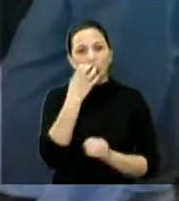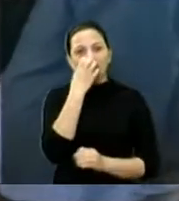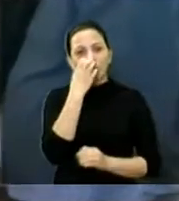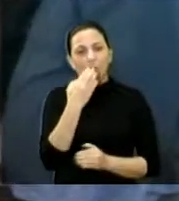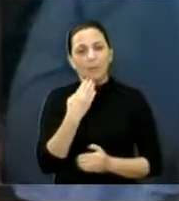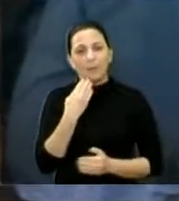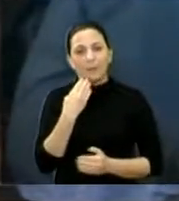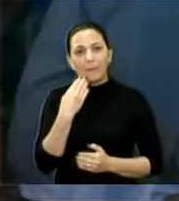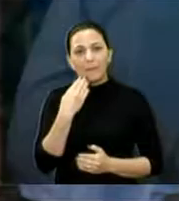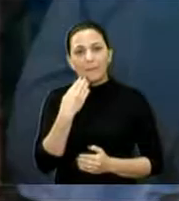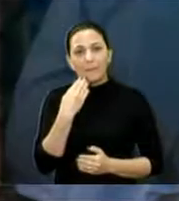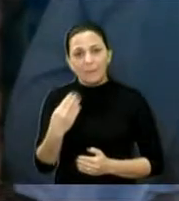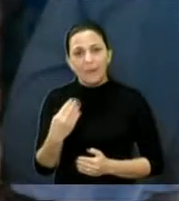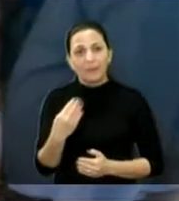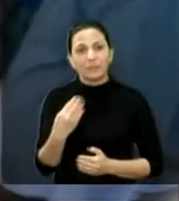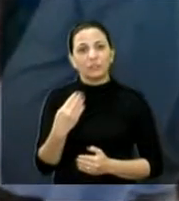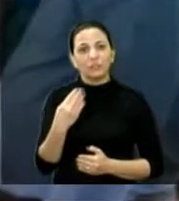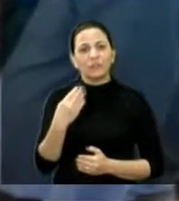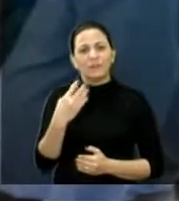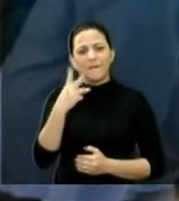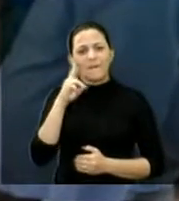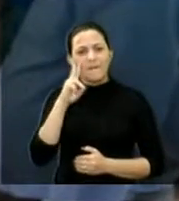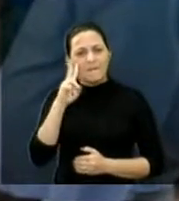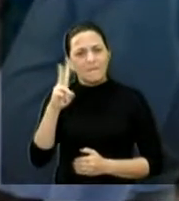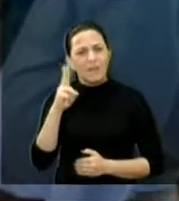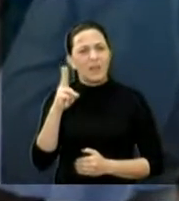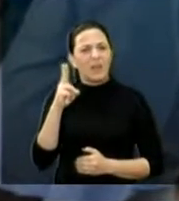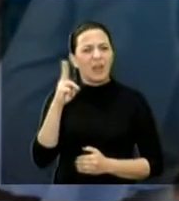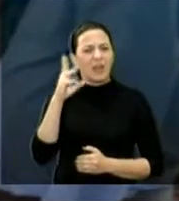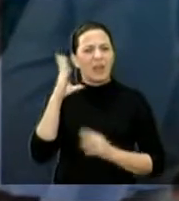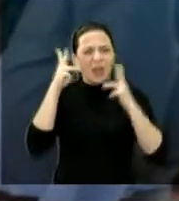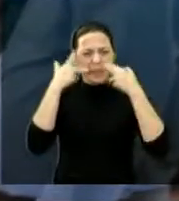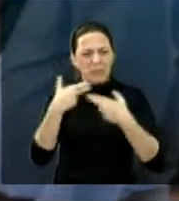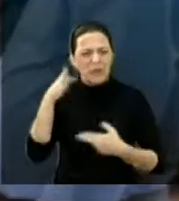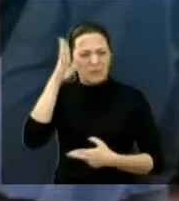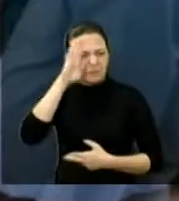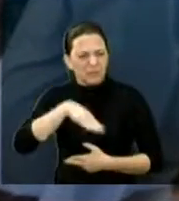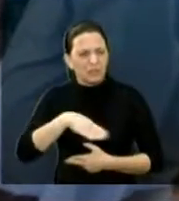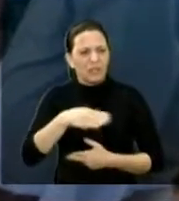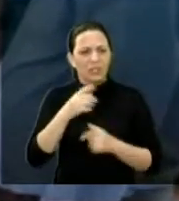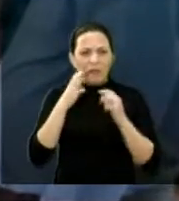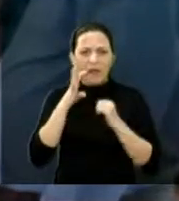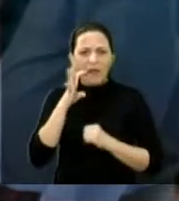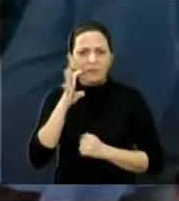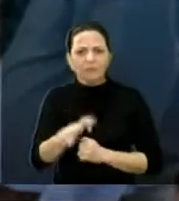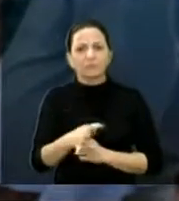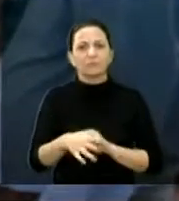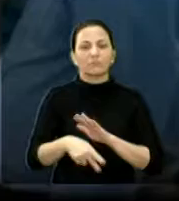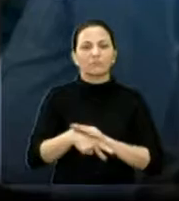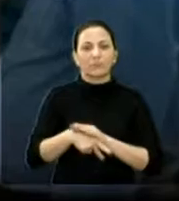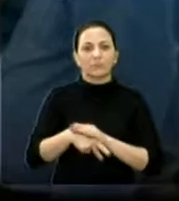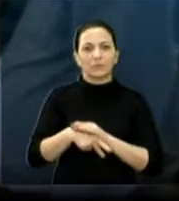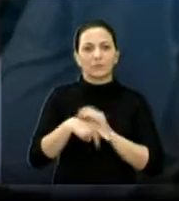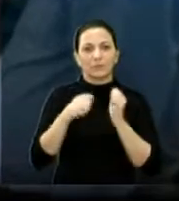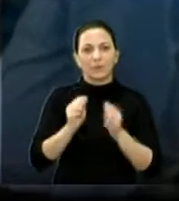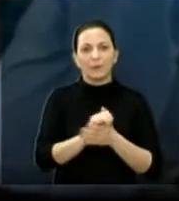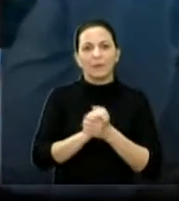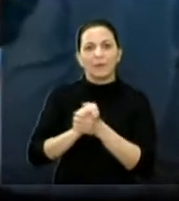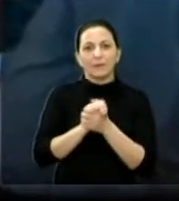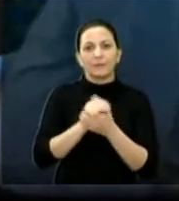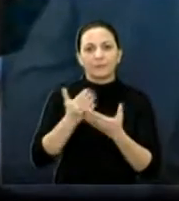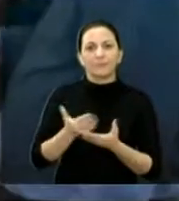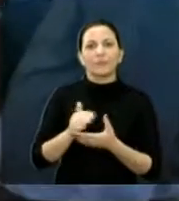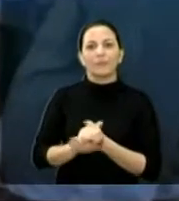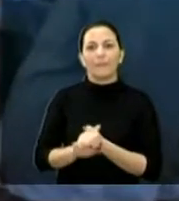pede só que você, se você puder ver alguém maltratando, você denuncie maltratos contra animais. A gente tem que cuidar dos animais no bairro, né? Então, parabéns, né Toninho?